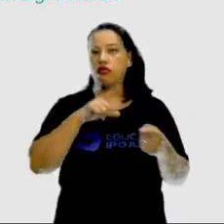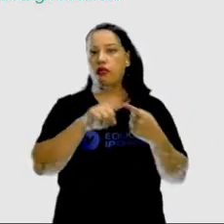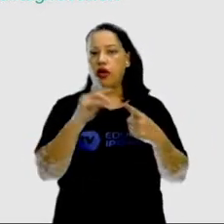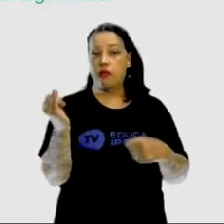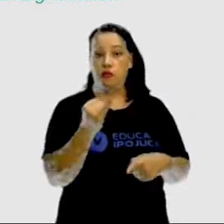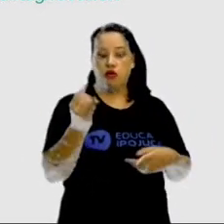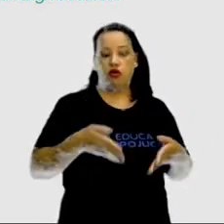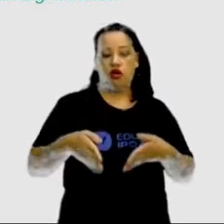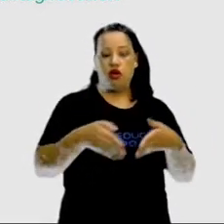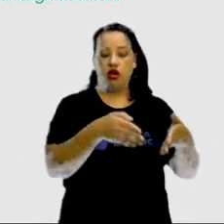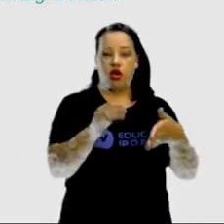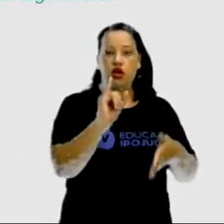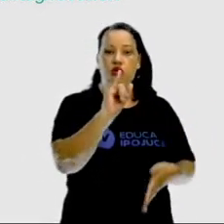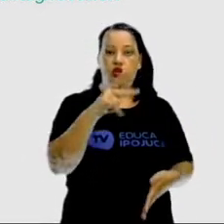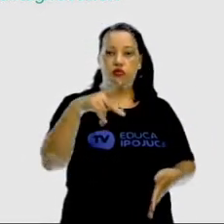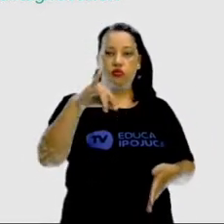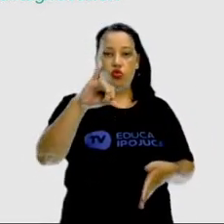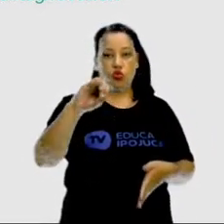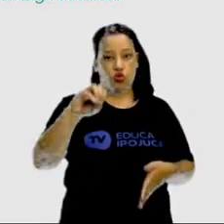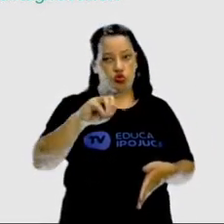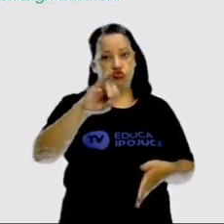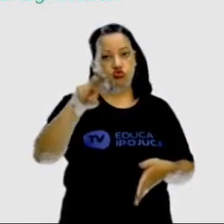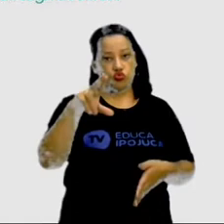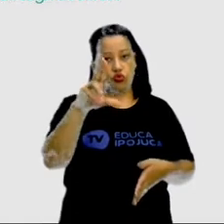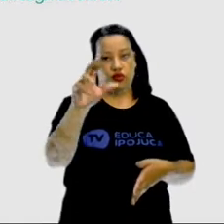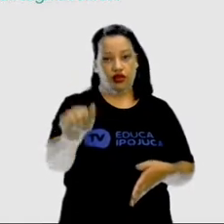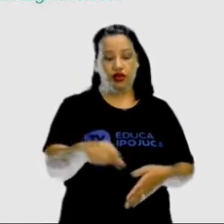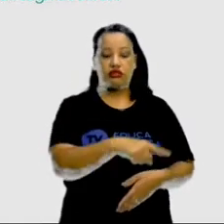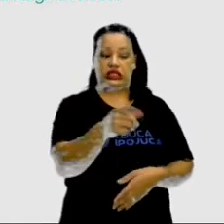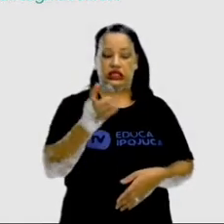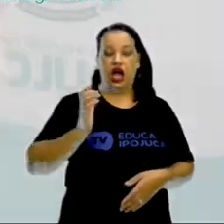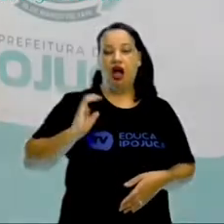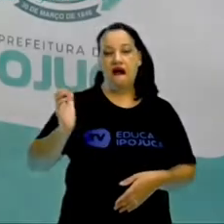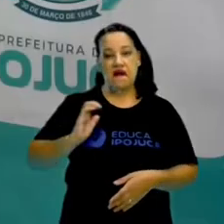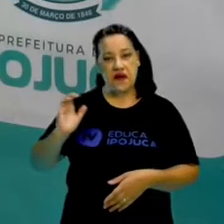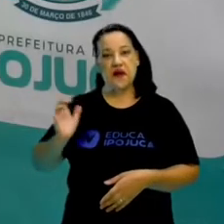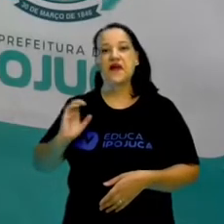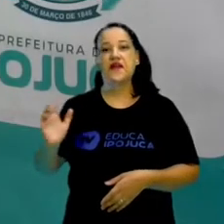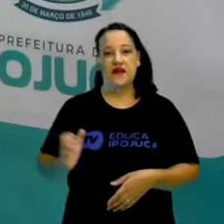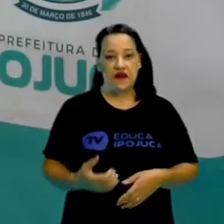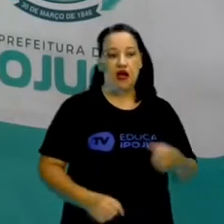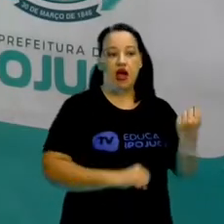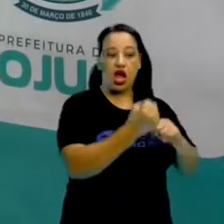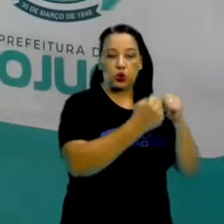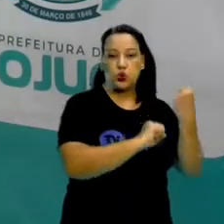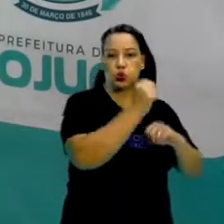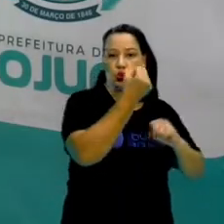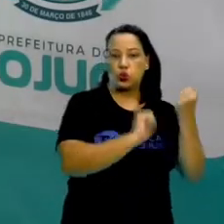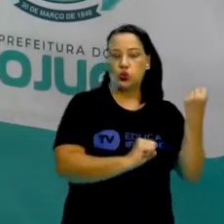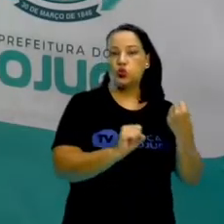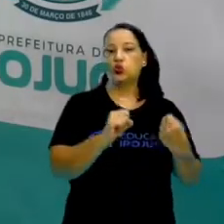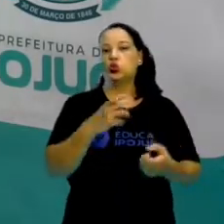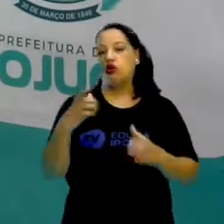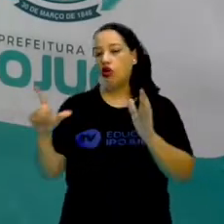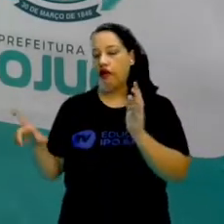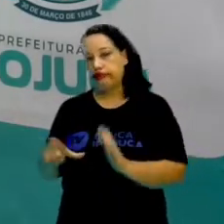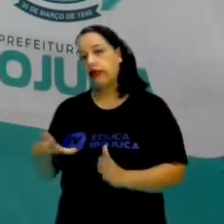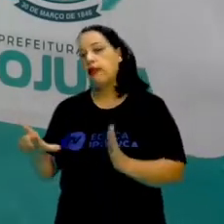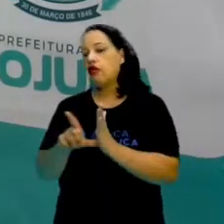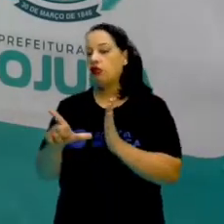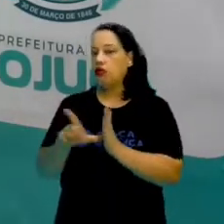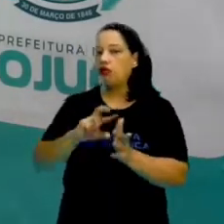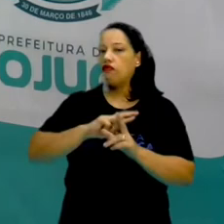Ipojuca, tá bem? Então nós temos essa riqueza, nós temos uma riqueza industrial, tá certo? Nós temos uma riqueza de comércio